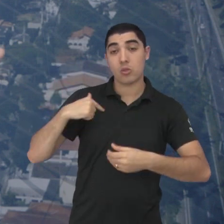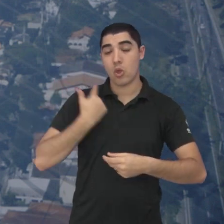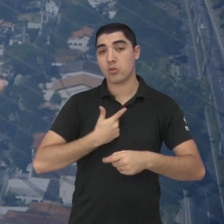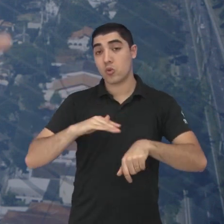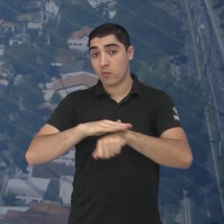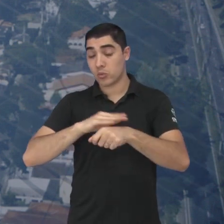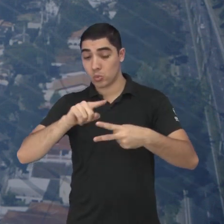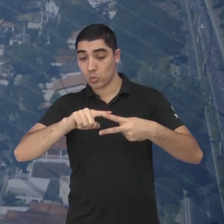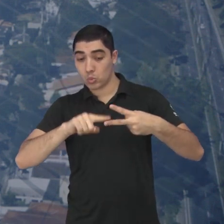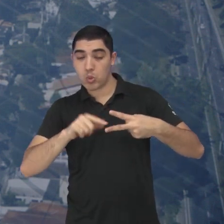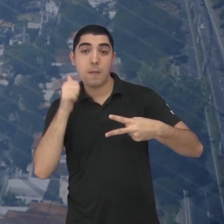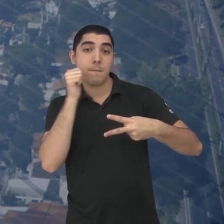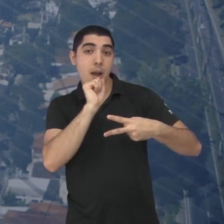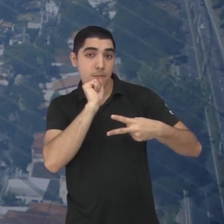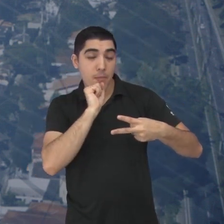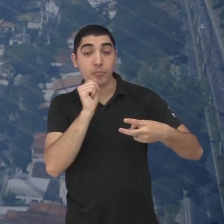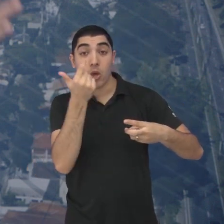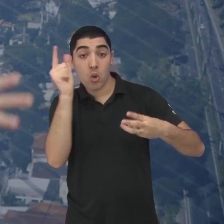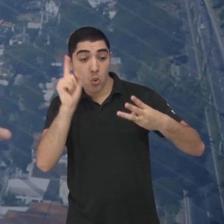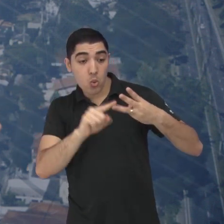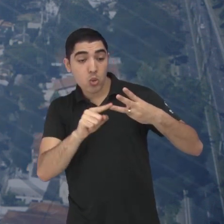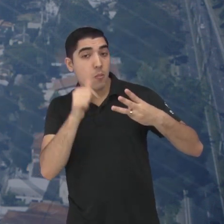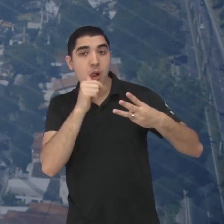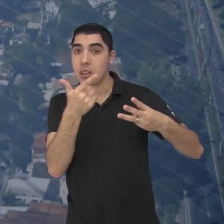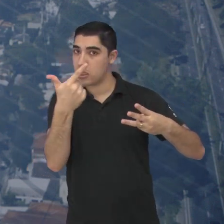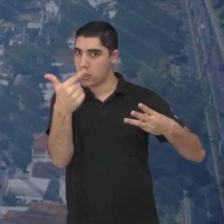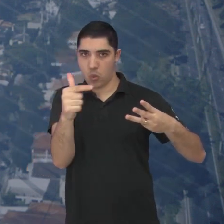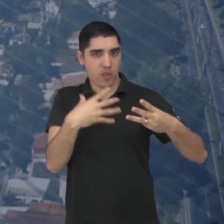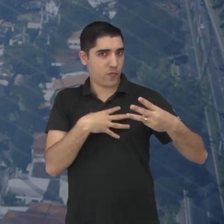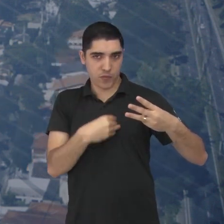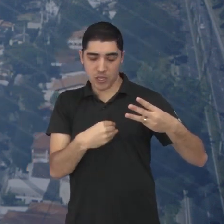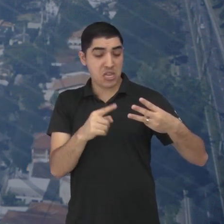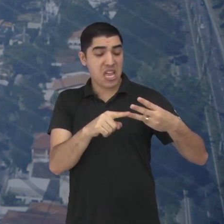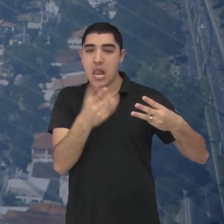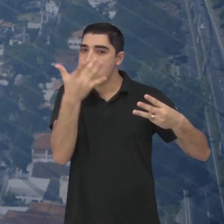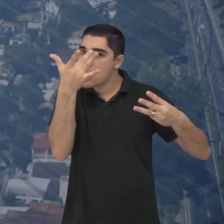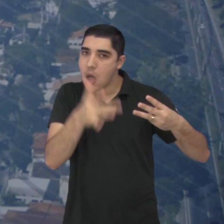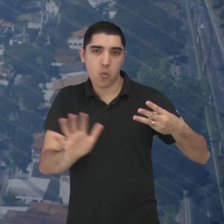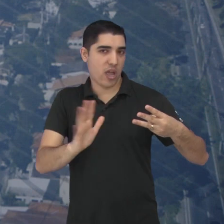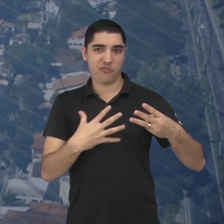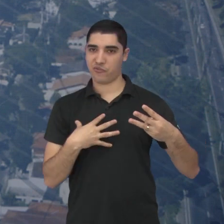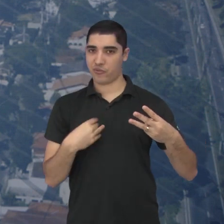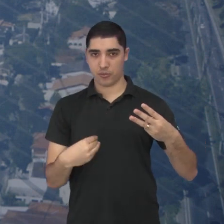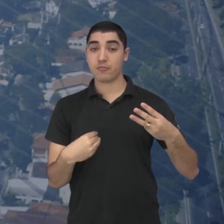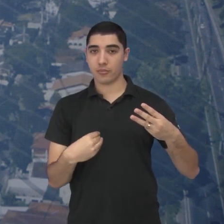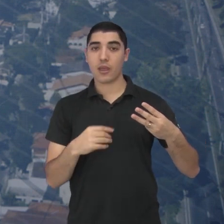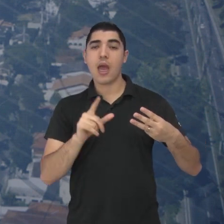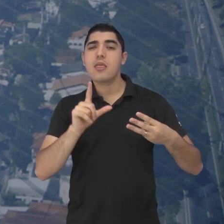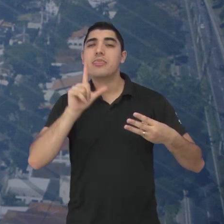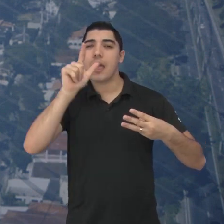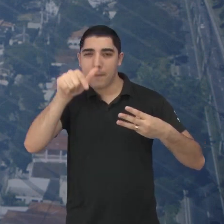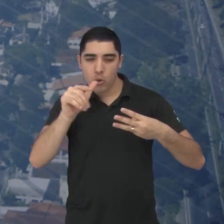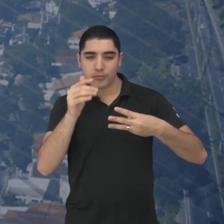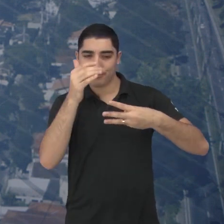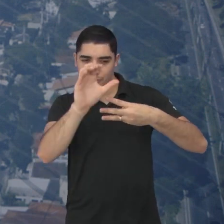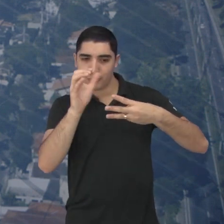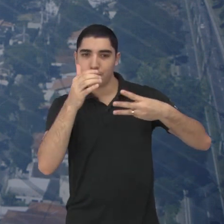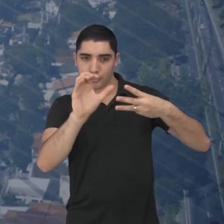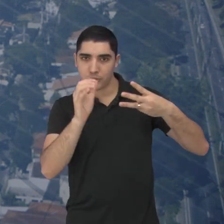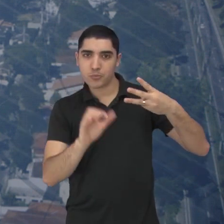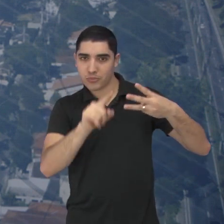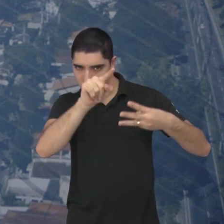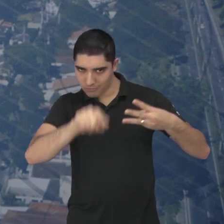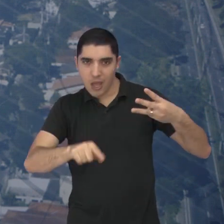mães, e uma outra mulher que ela não tem filhos, e ela não pretende ter, e a gente vai soltando, então, ao decorrer do bloco,